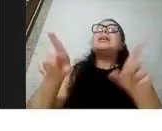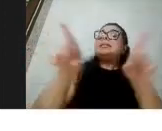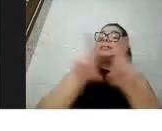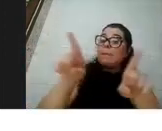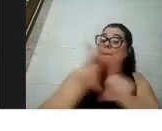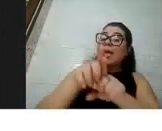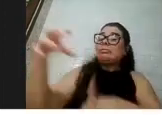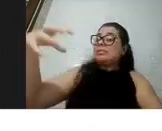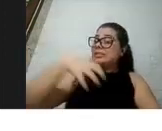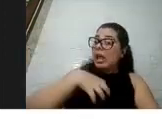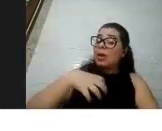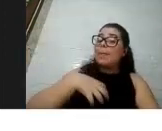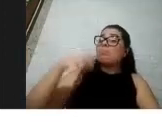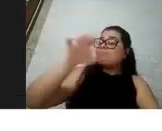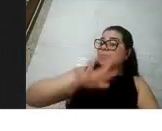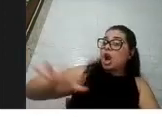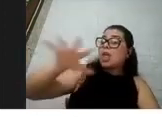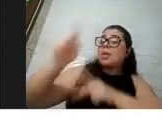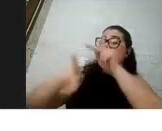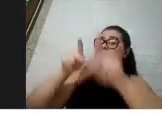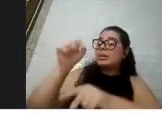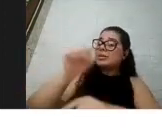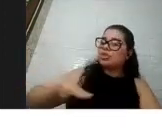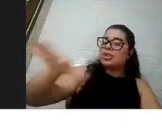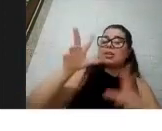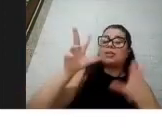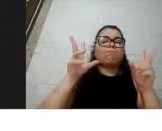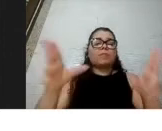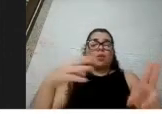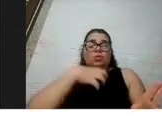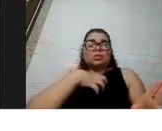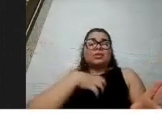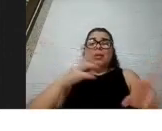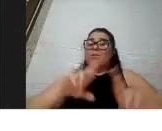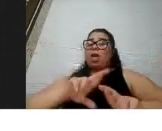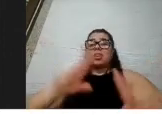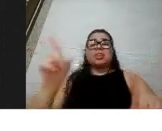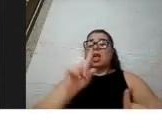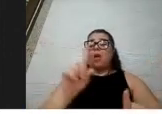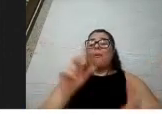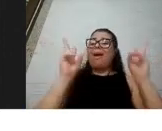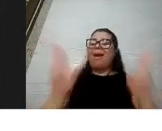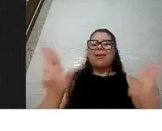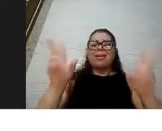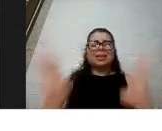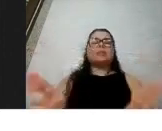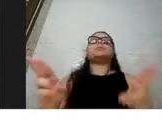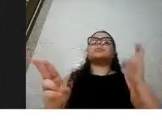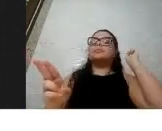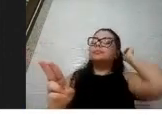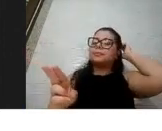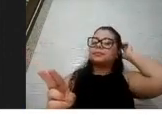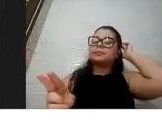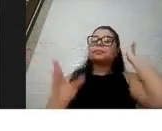mais frequentes da população geral então os sintomas não são diferentes inclusive os sintomas mais frequentes são os